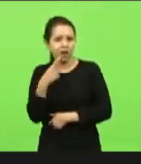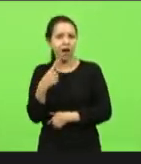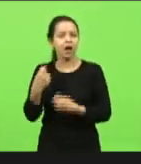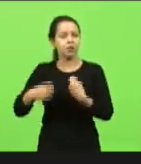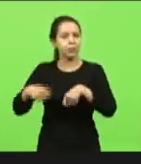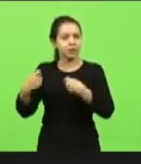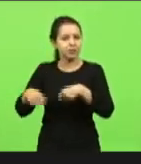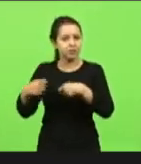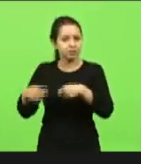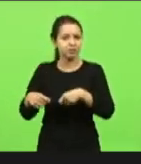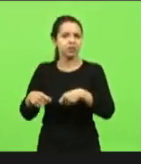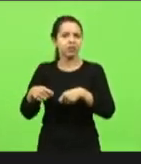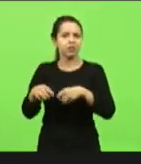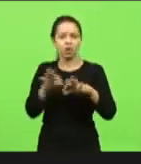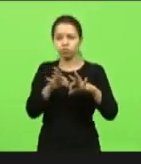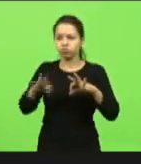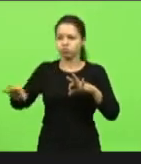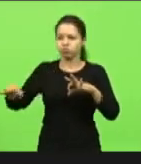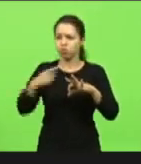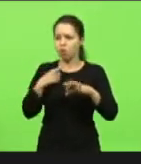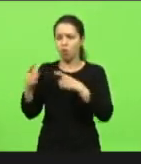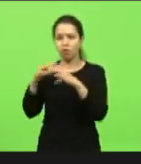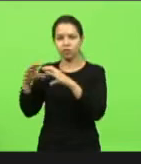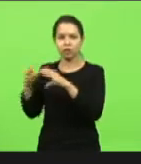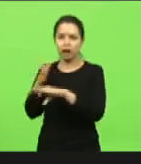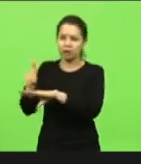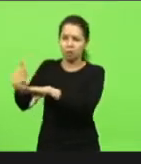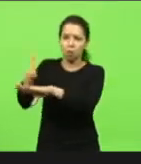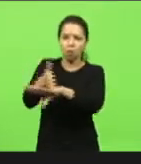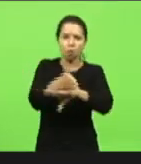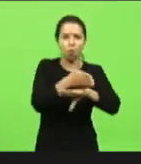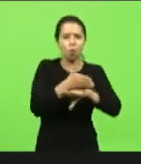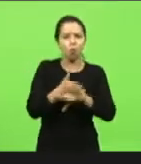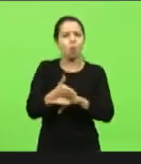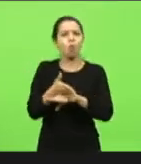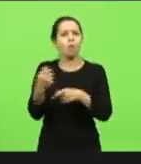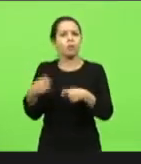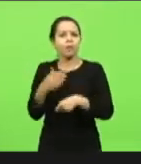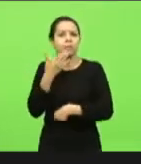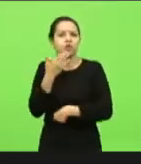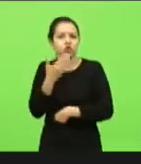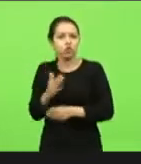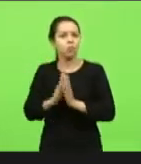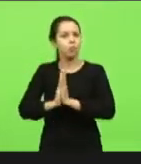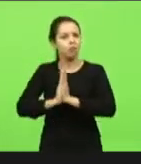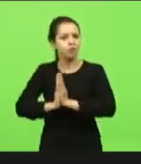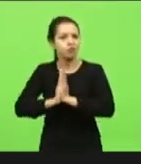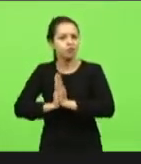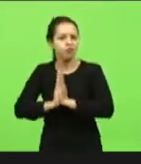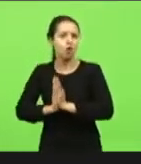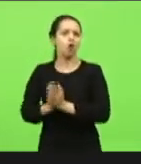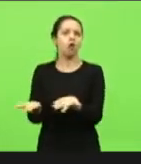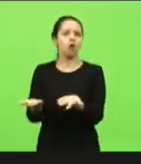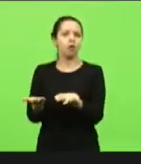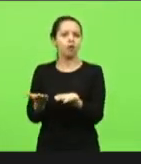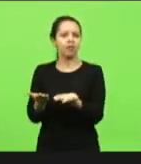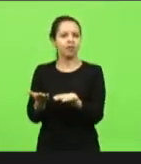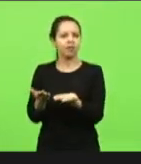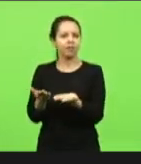montar um circo ir de comitiva tem que pedir pelo amor de Deus tem que implorar para as coisas funcionar